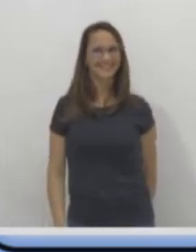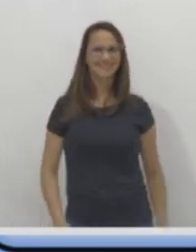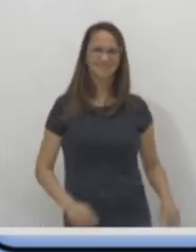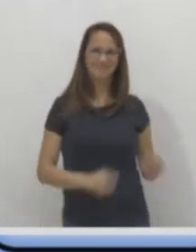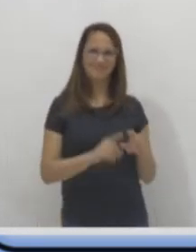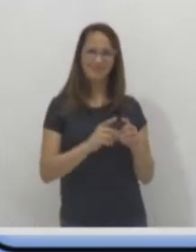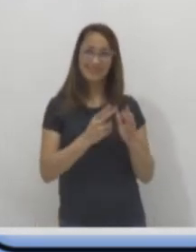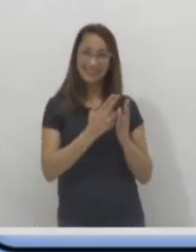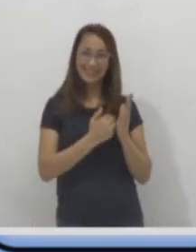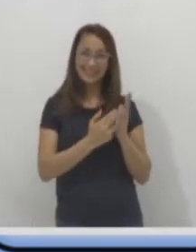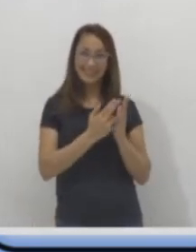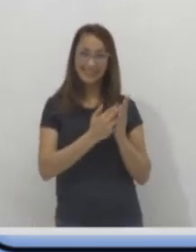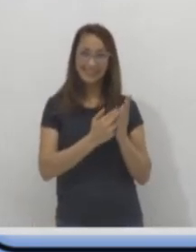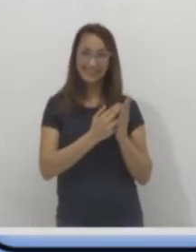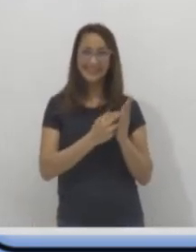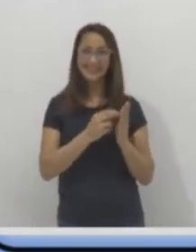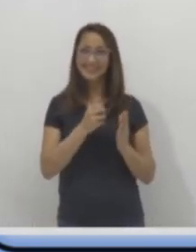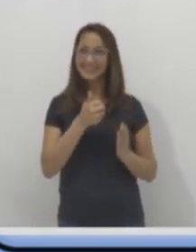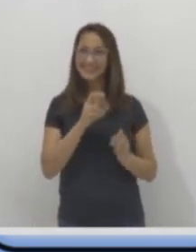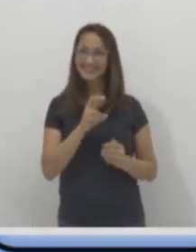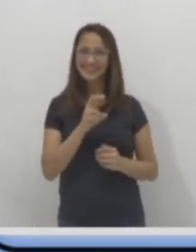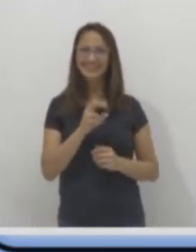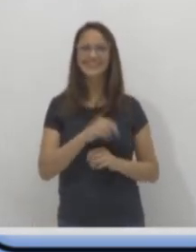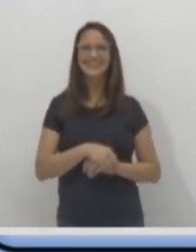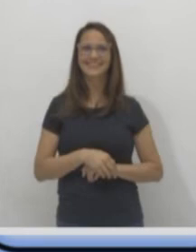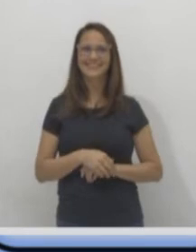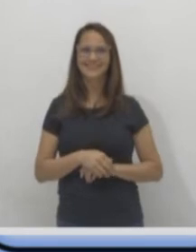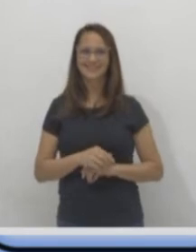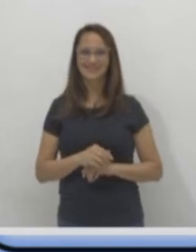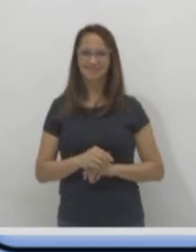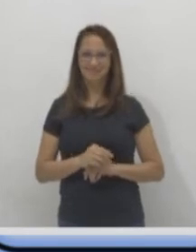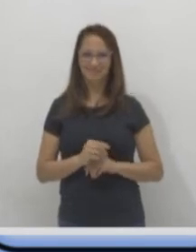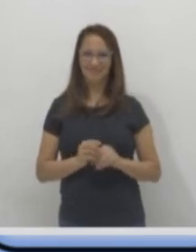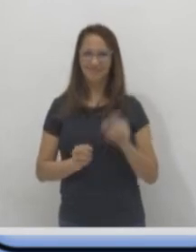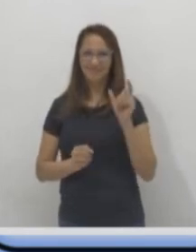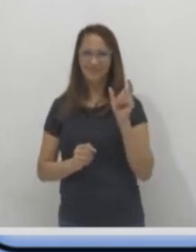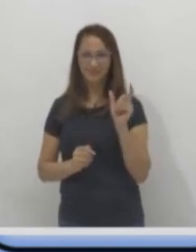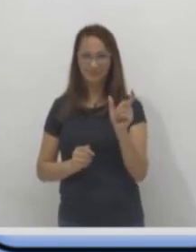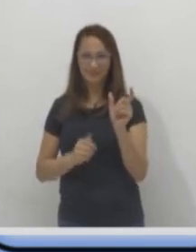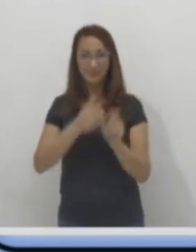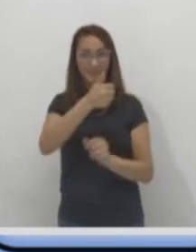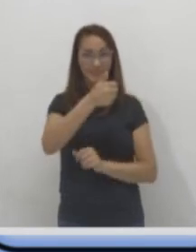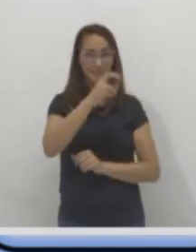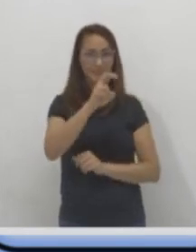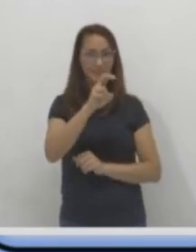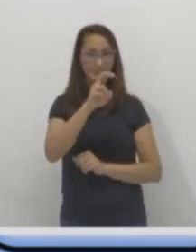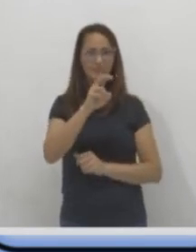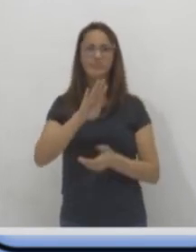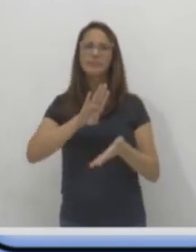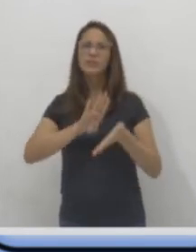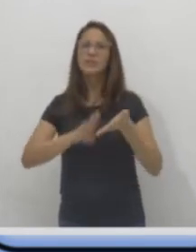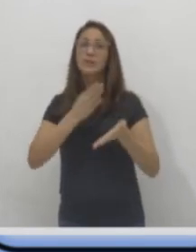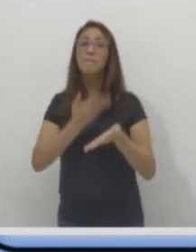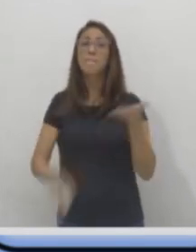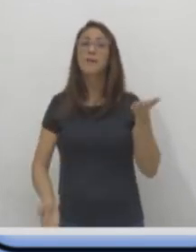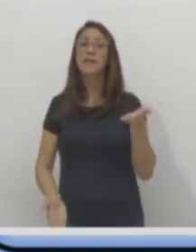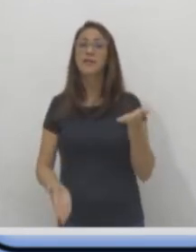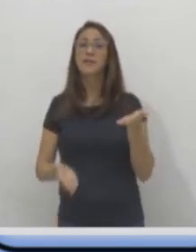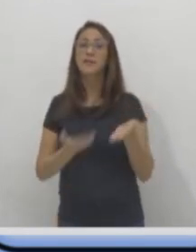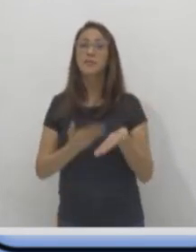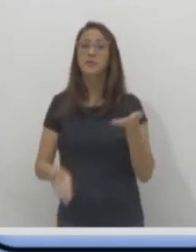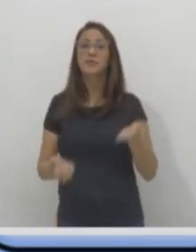fossem quinze tampinhas. E aí, quinze figurinhas é o que ele tinha. Quantas ele perdeu? Ele perdeu uma,